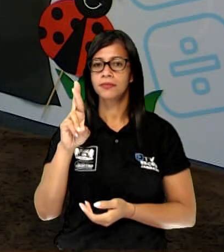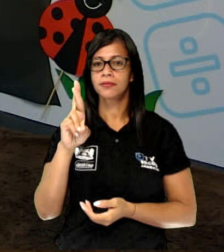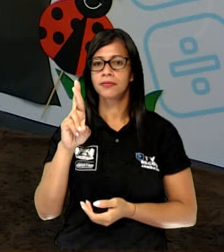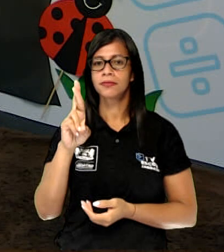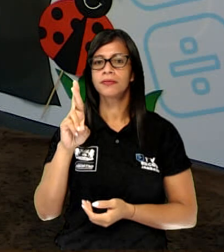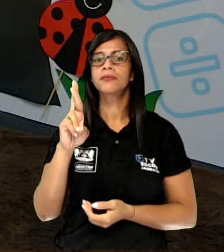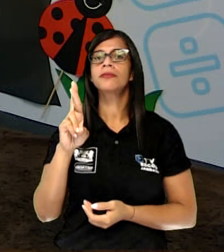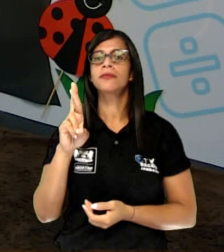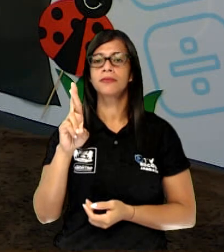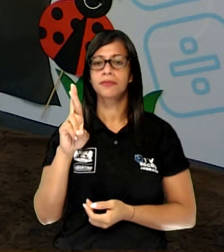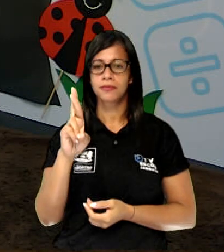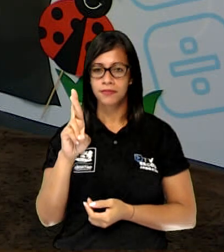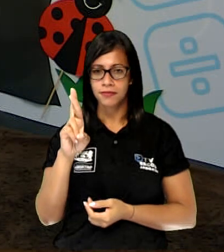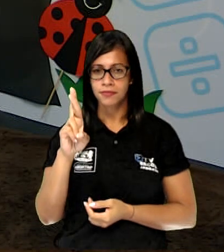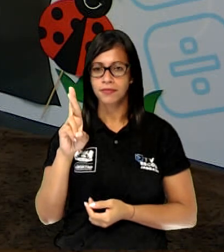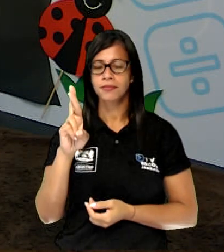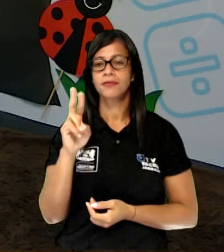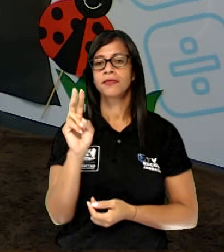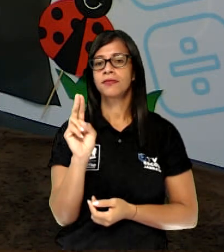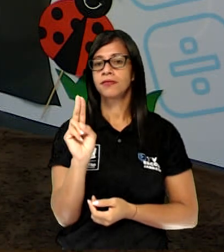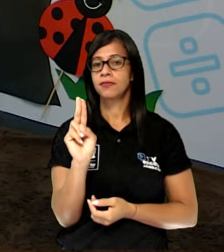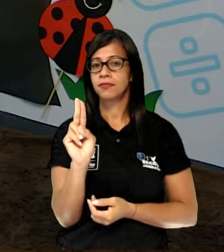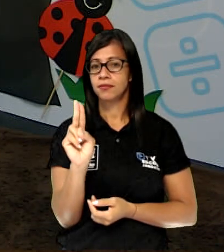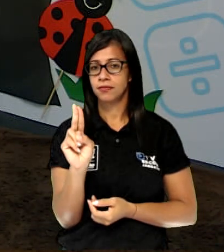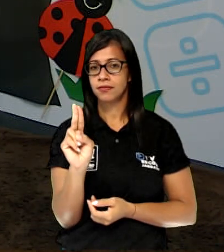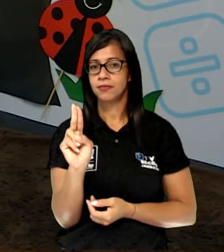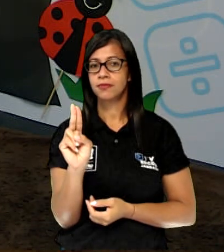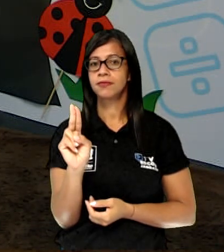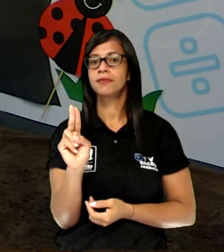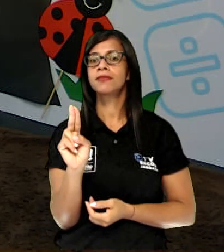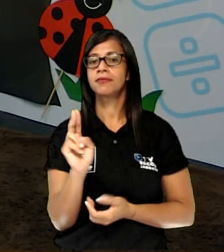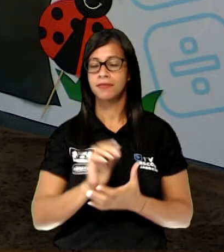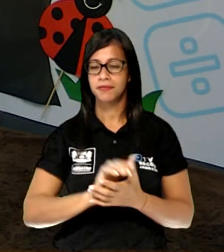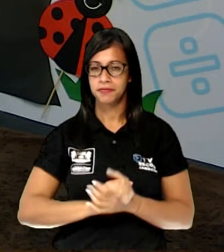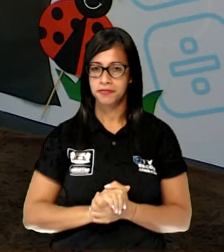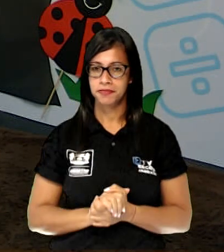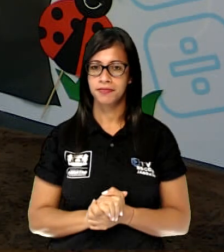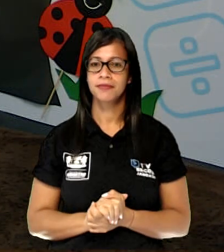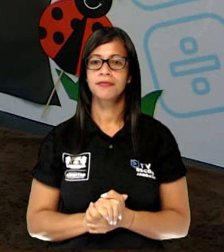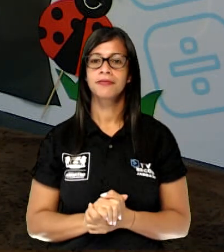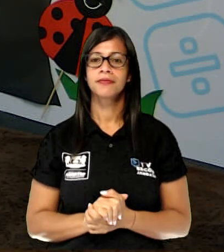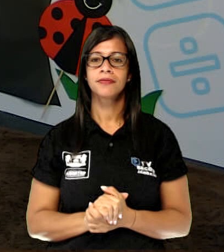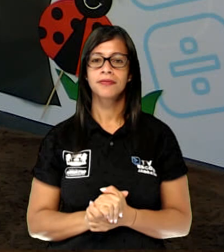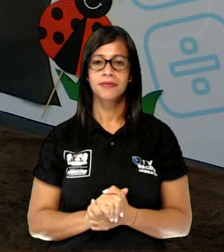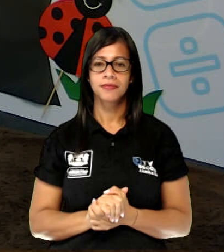Aquela mesma letrinha do início da palavra raposa e rato. Co.